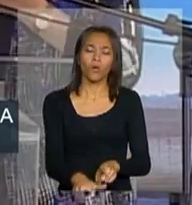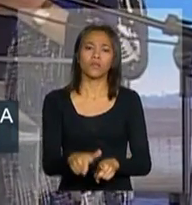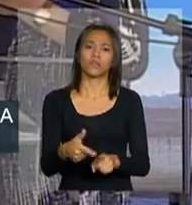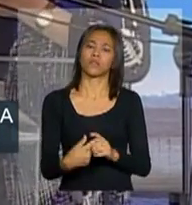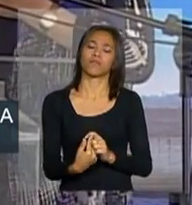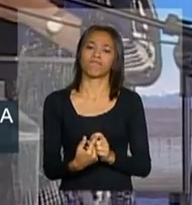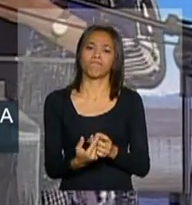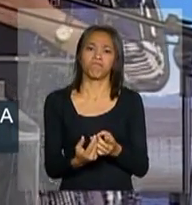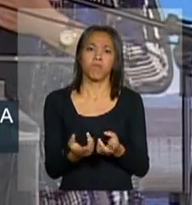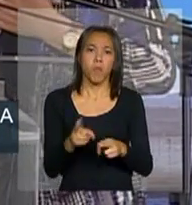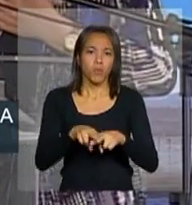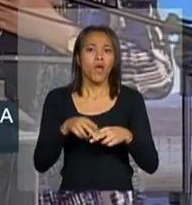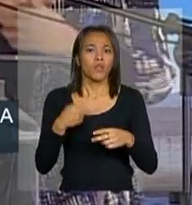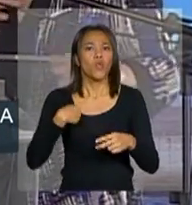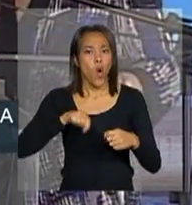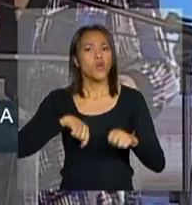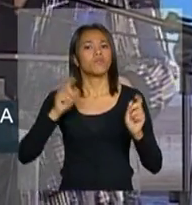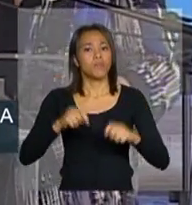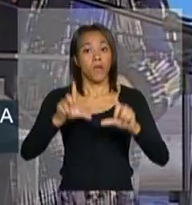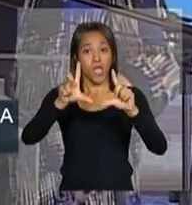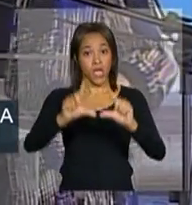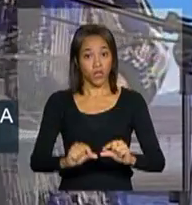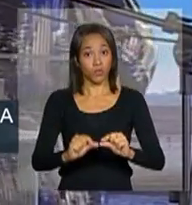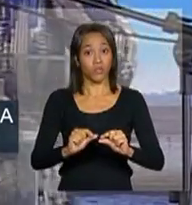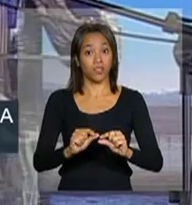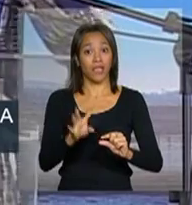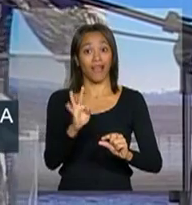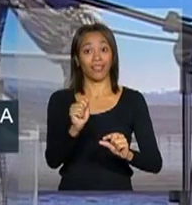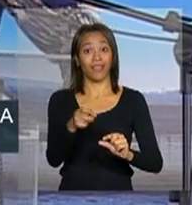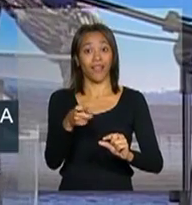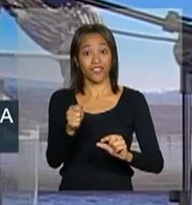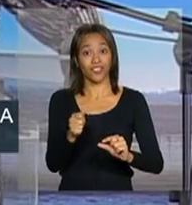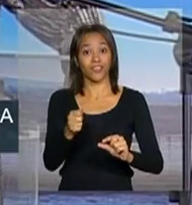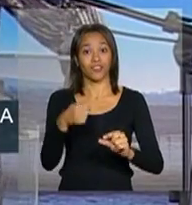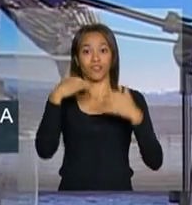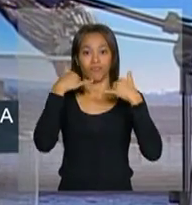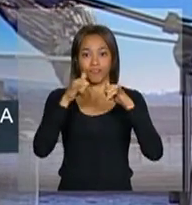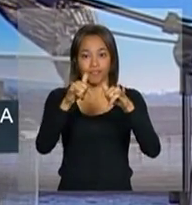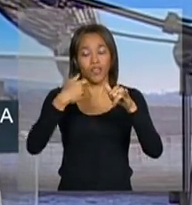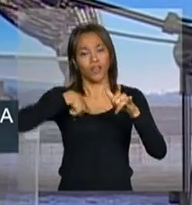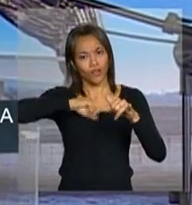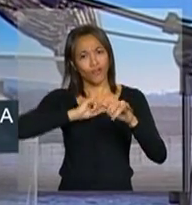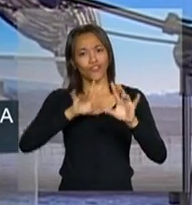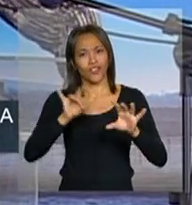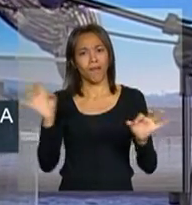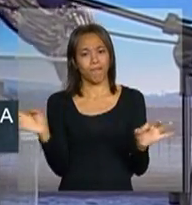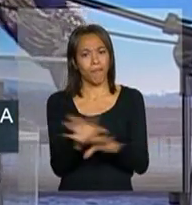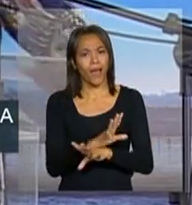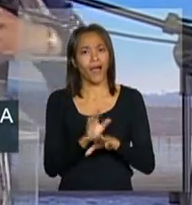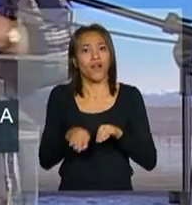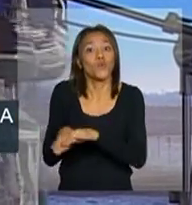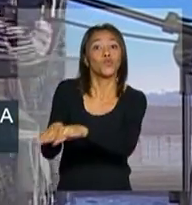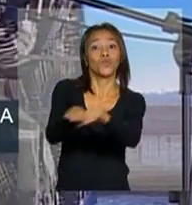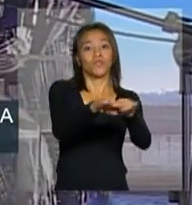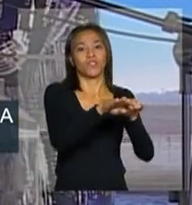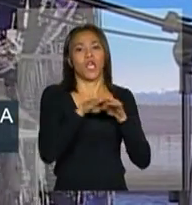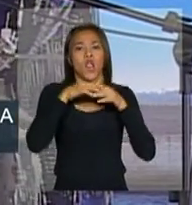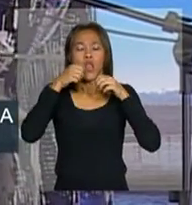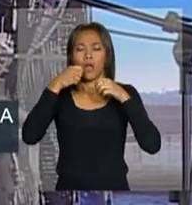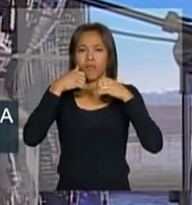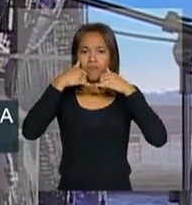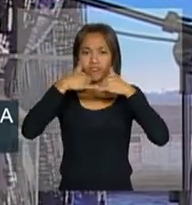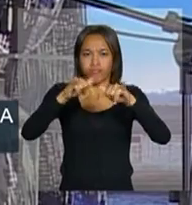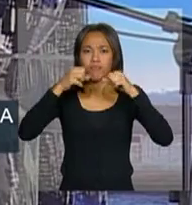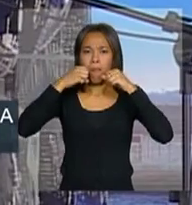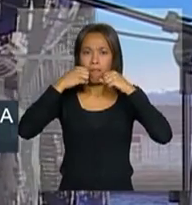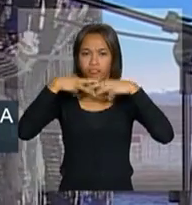nós podemos reduzir um pouco a tarifa de energia elétrica. E é porque nós estamos concluindo a universalização. Nós não precisamos mais